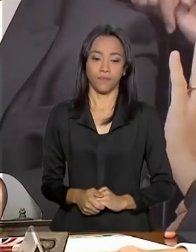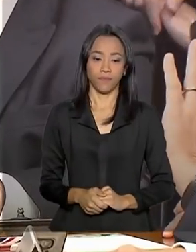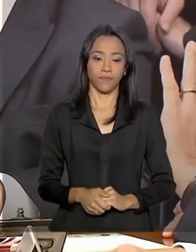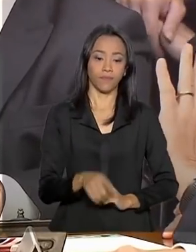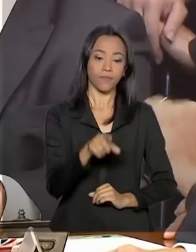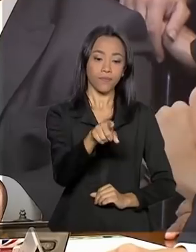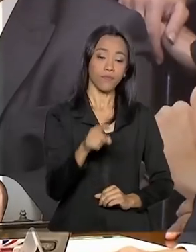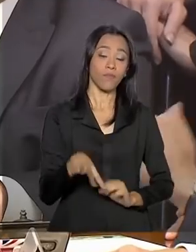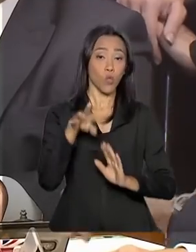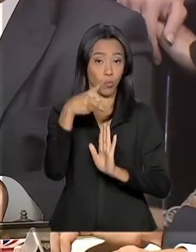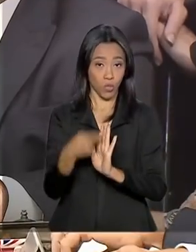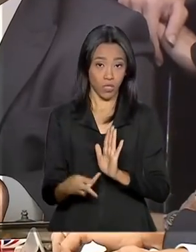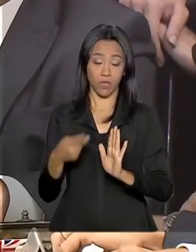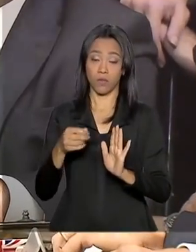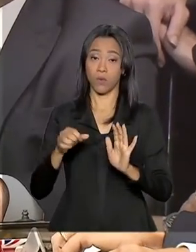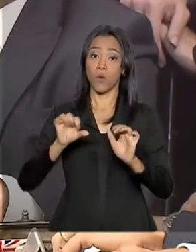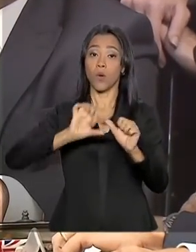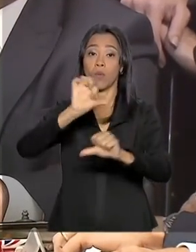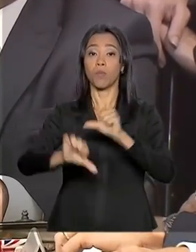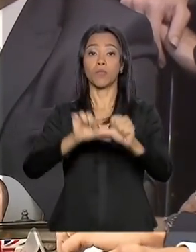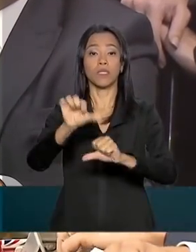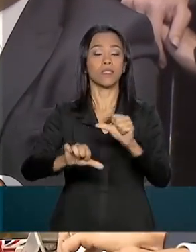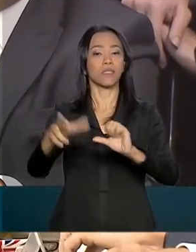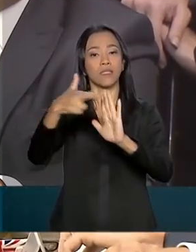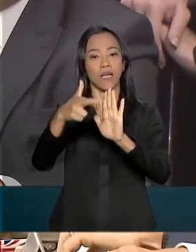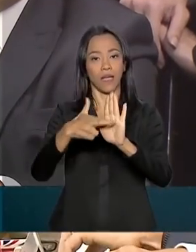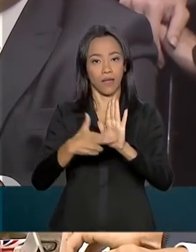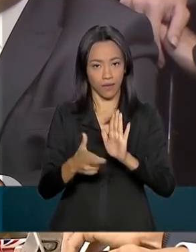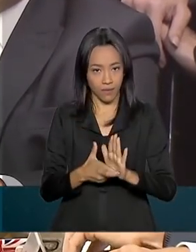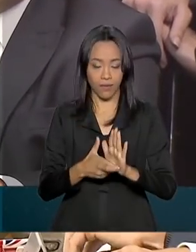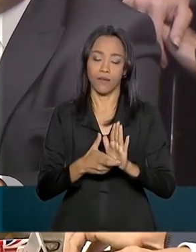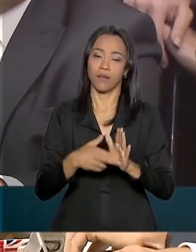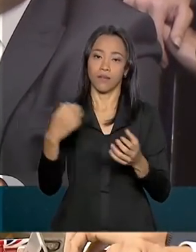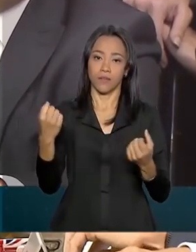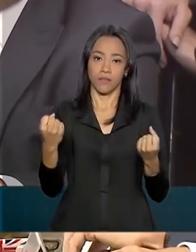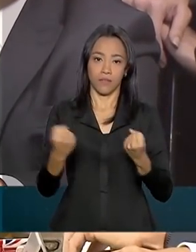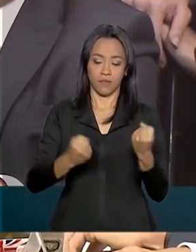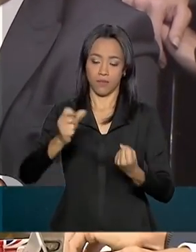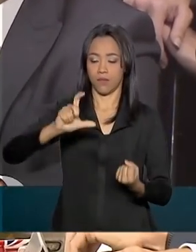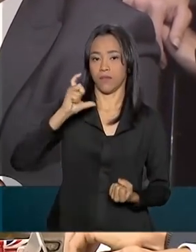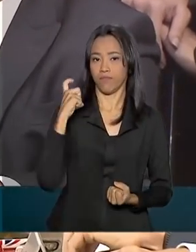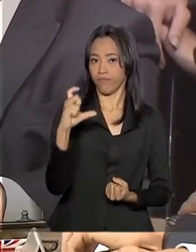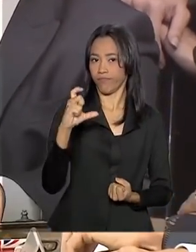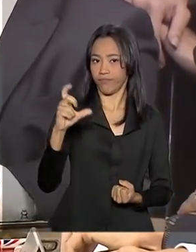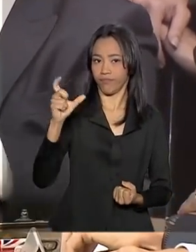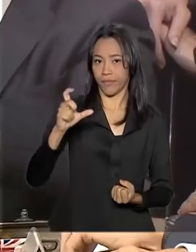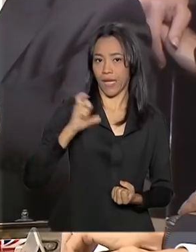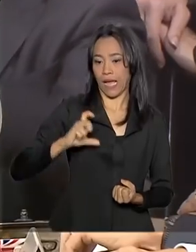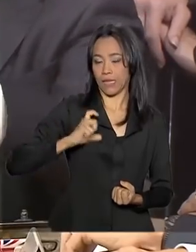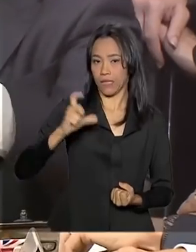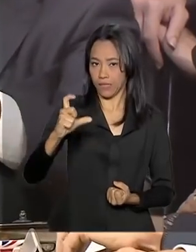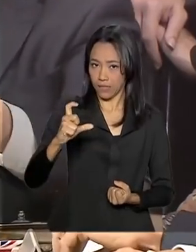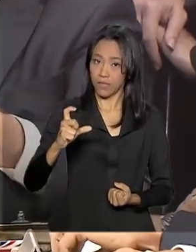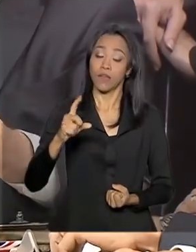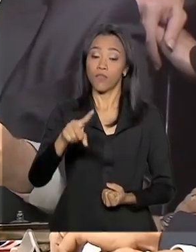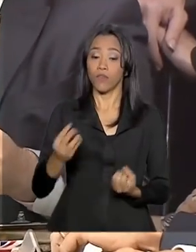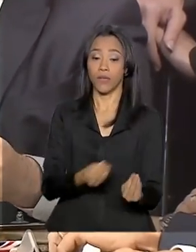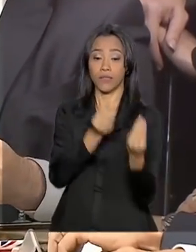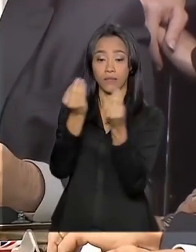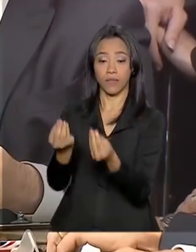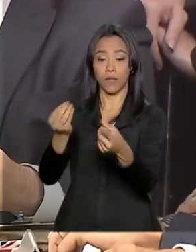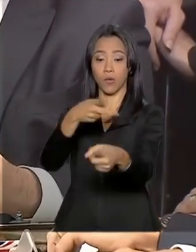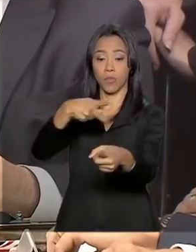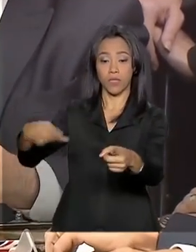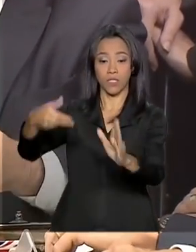O projeto com as mudanças no Código Brasileiro de Trânsito foi entregue pessoalmente pelo presidente Jair Bolsonaro ao presidente da Câmara dos